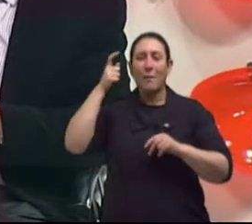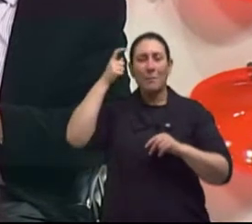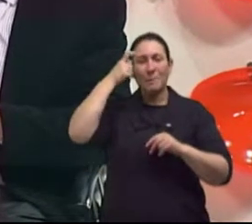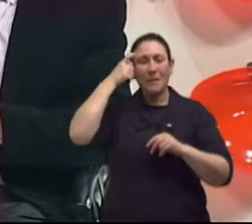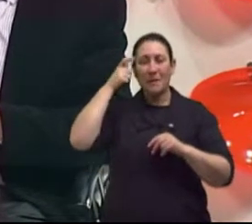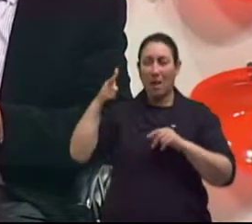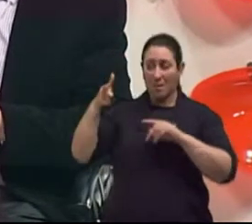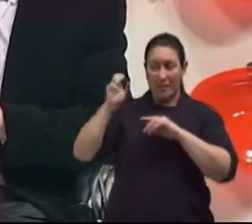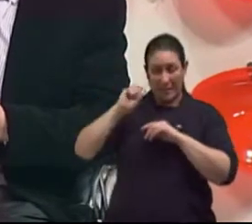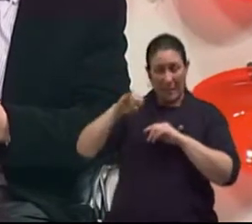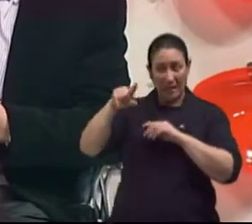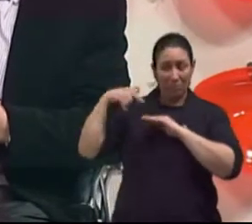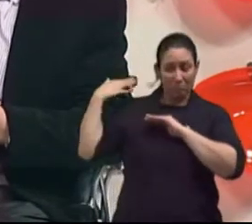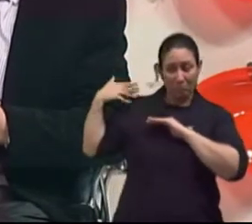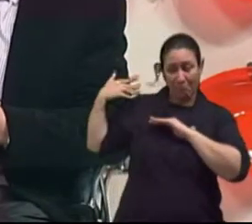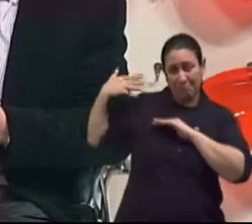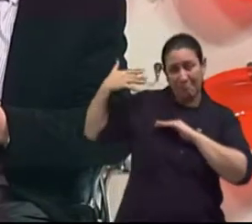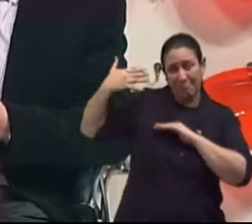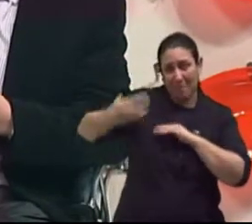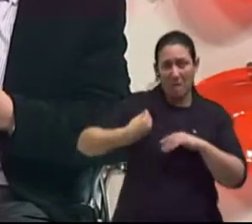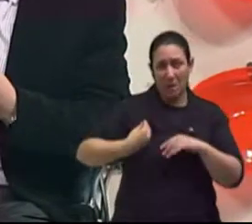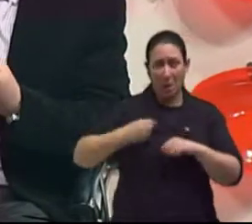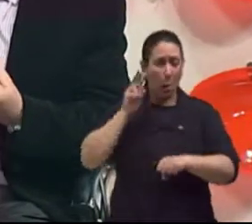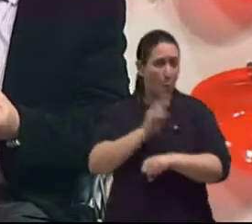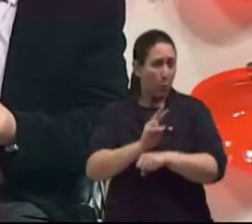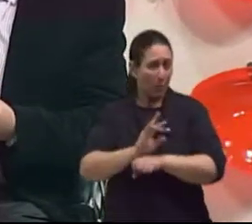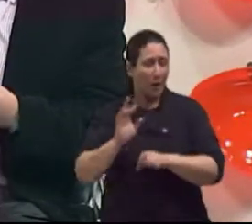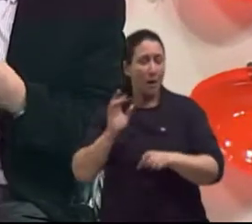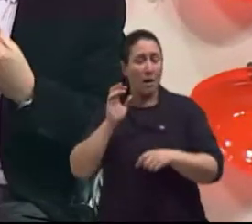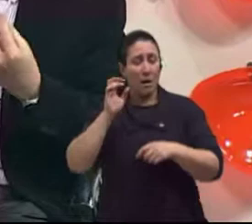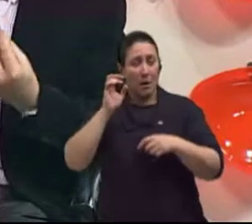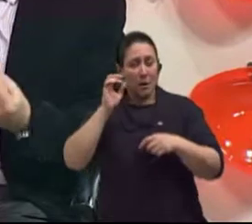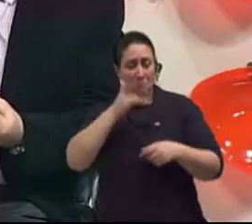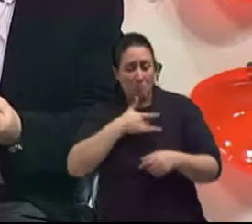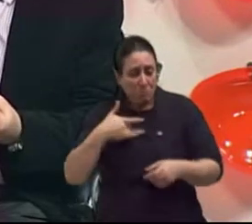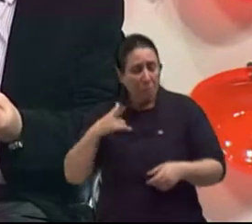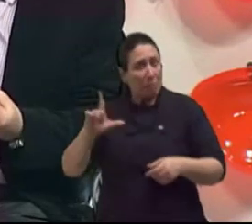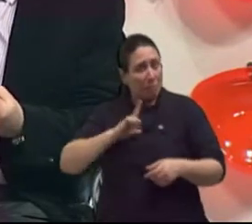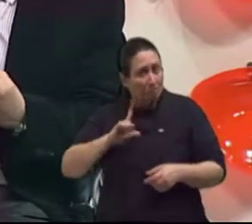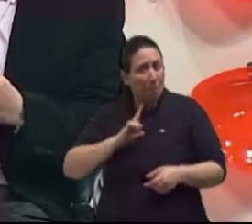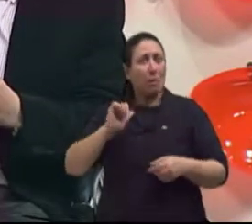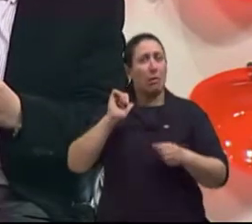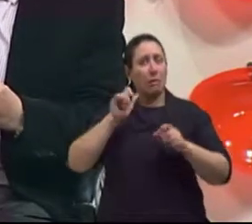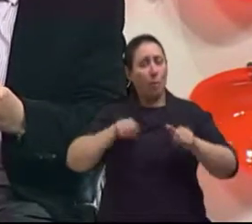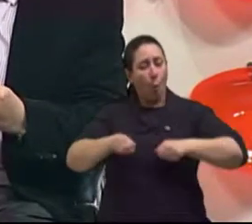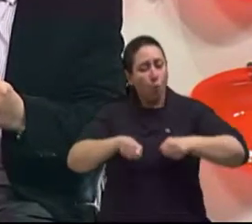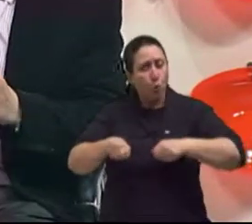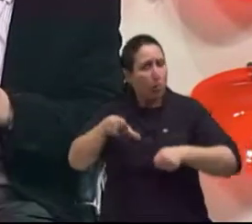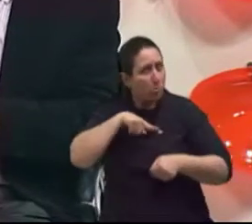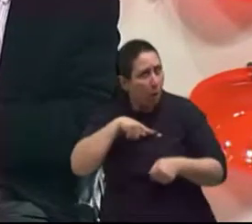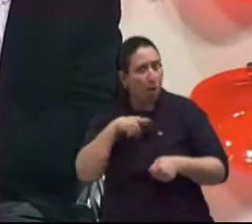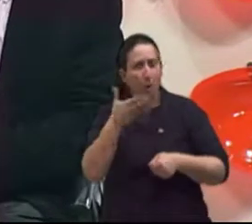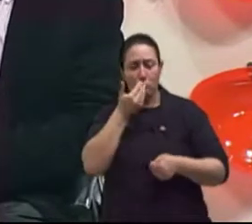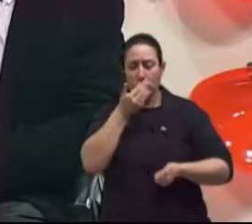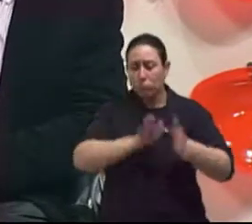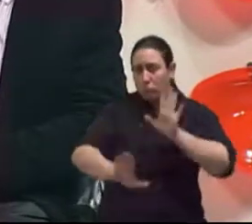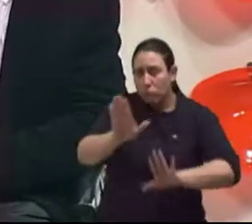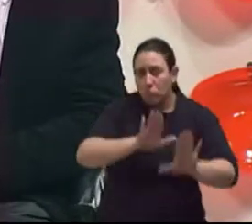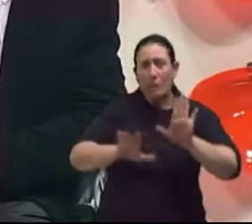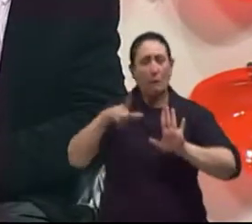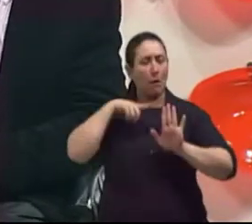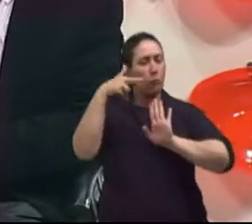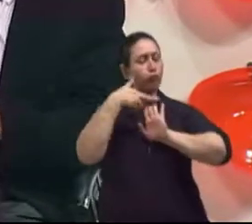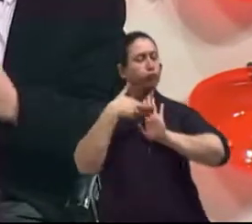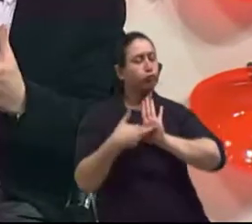longo da vida. Então, se a gente planta ao longo da vida hábitos saudáveis, um estilo de vida mais regrado, é claro que a gente vai lá